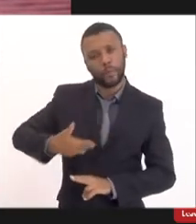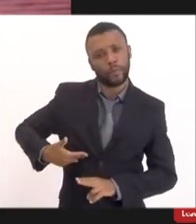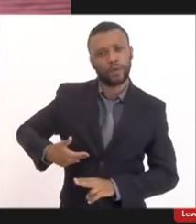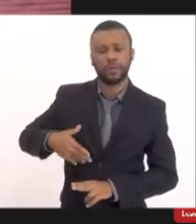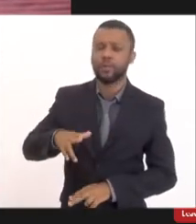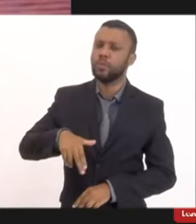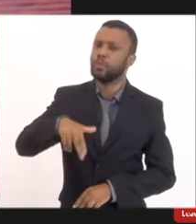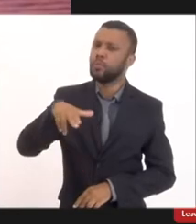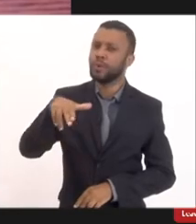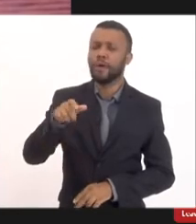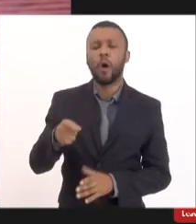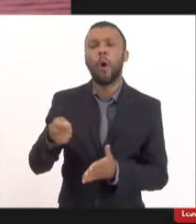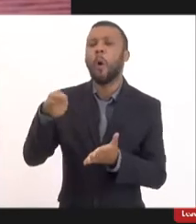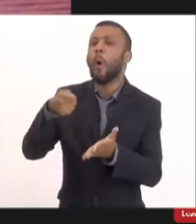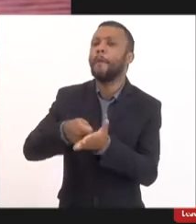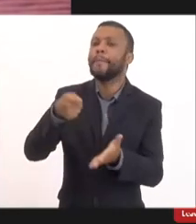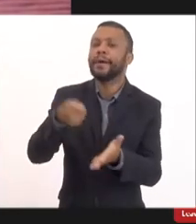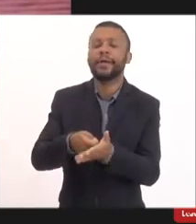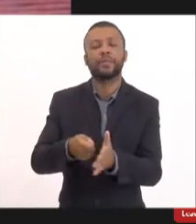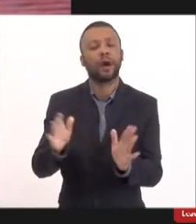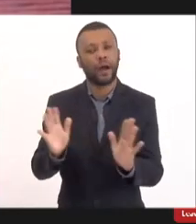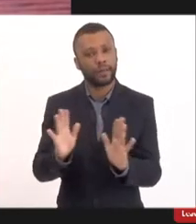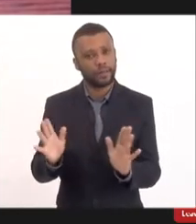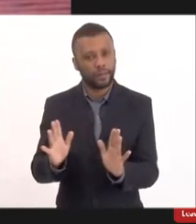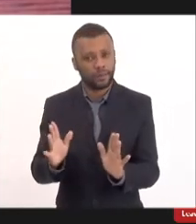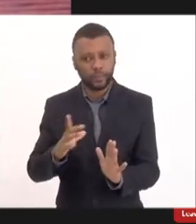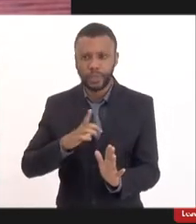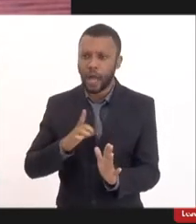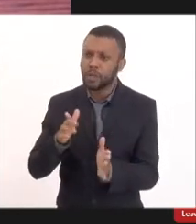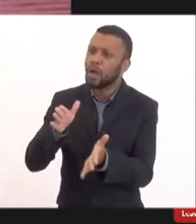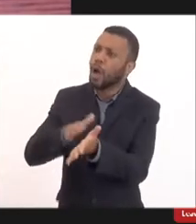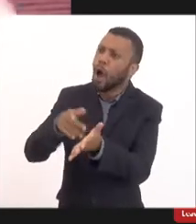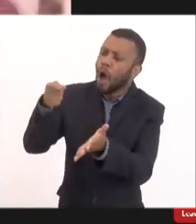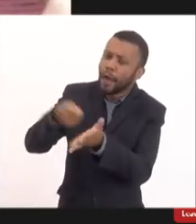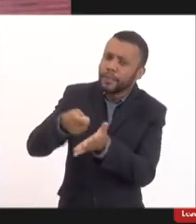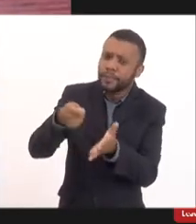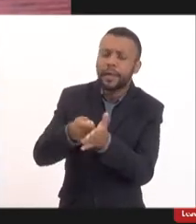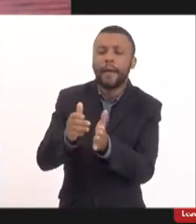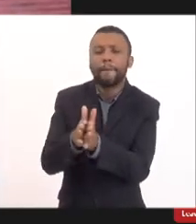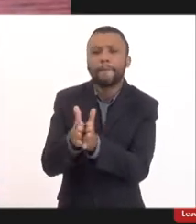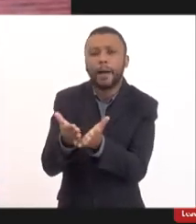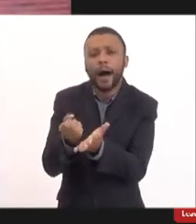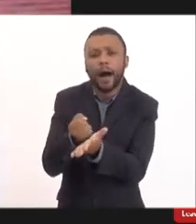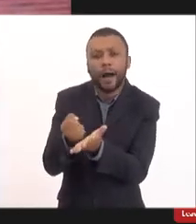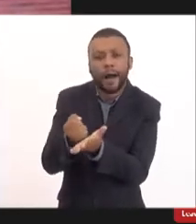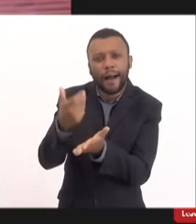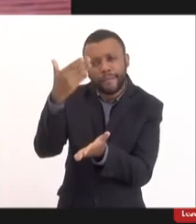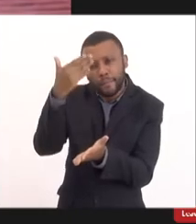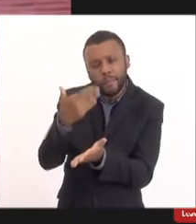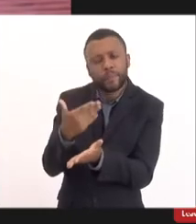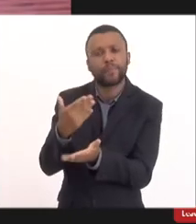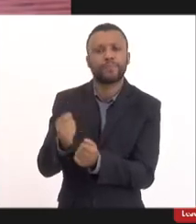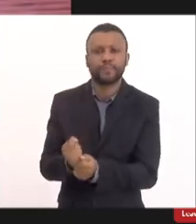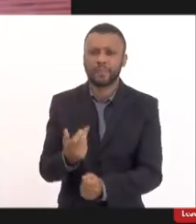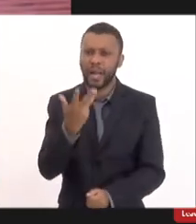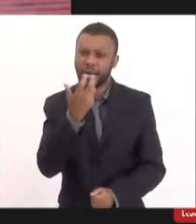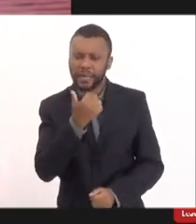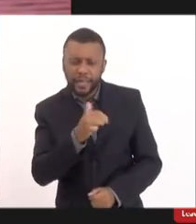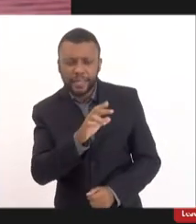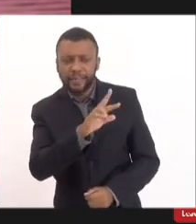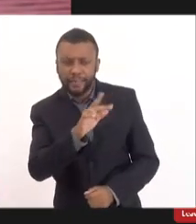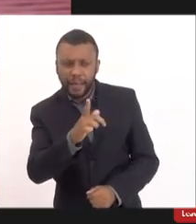obrigatórias assim obrigatórias no de exigir passaporte vacinal fazer para que a criança perdesse a a sua